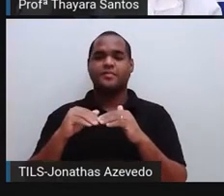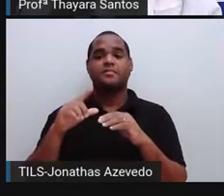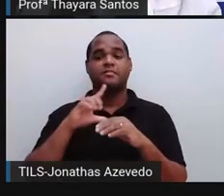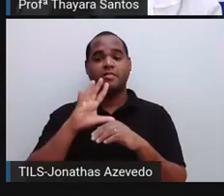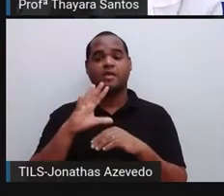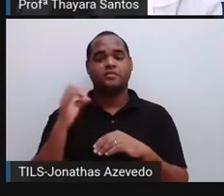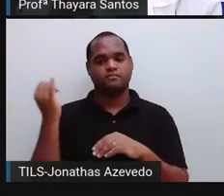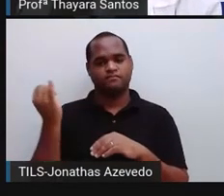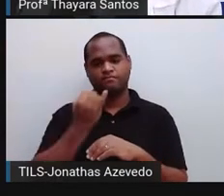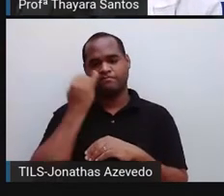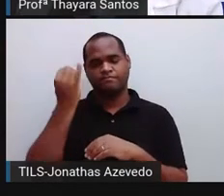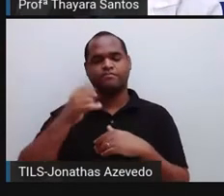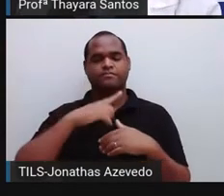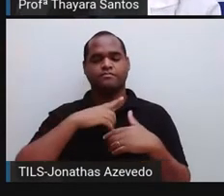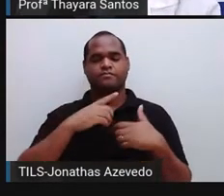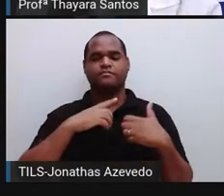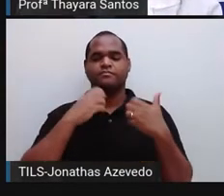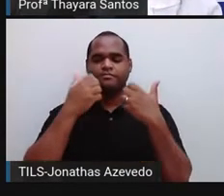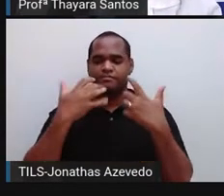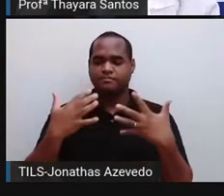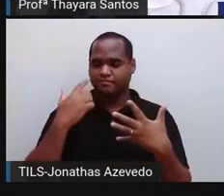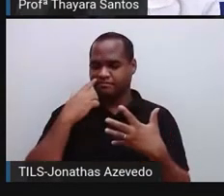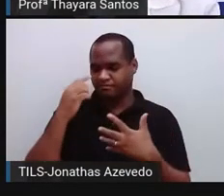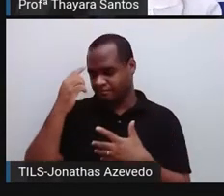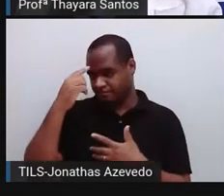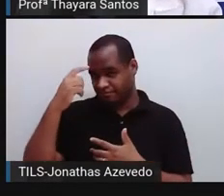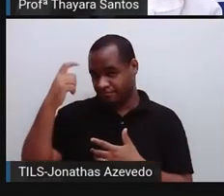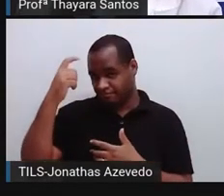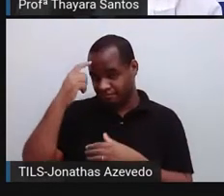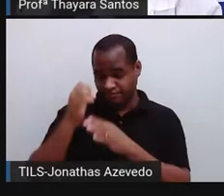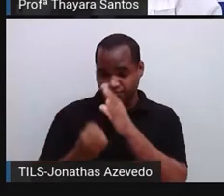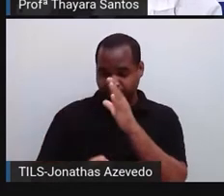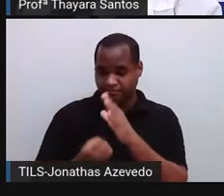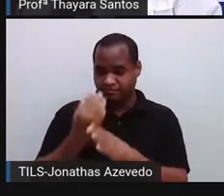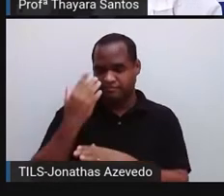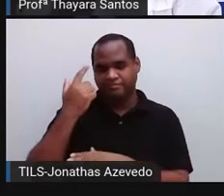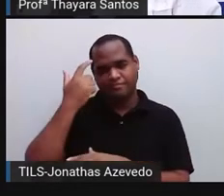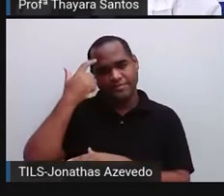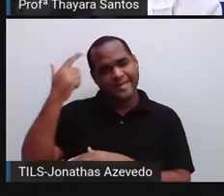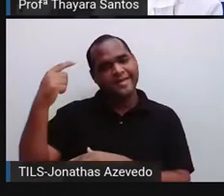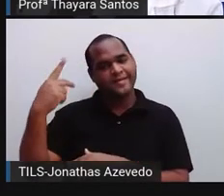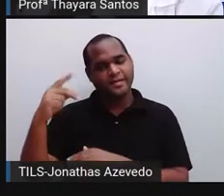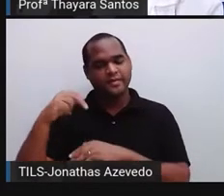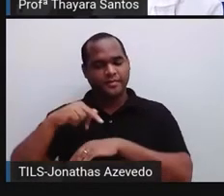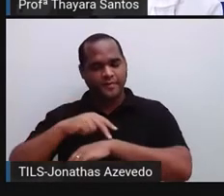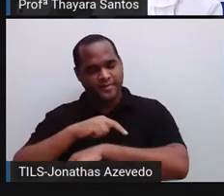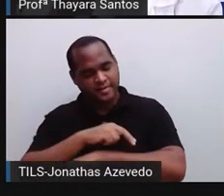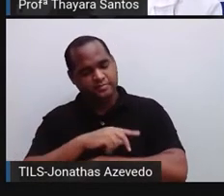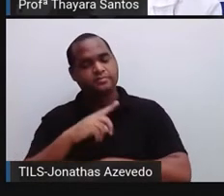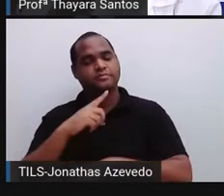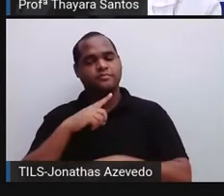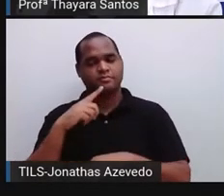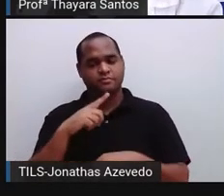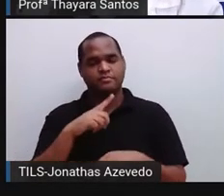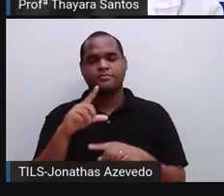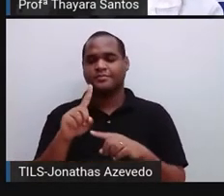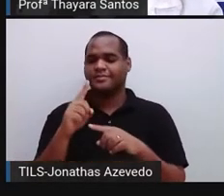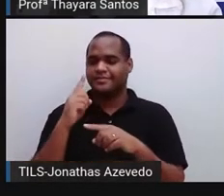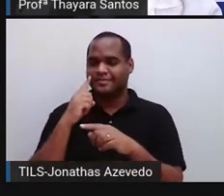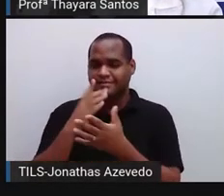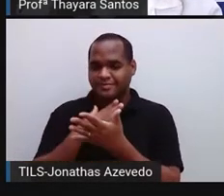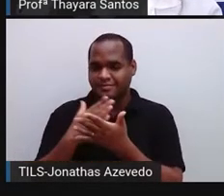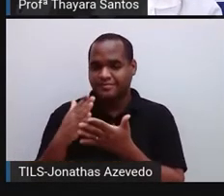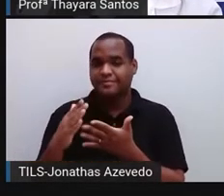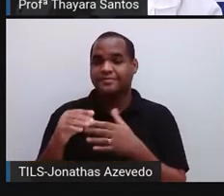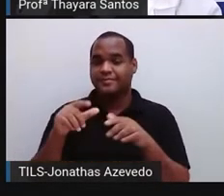importante, ele que deu origem às primeiras ideias sobre evolução, e ele nasceu nessa